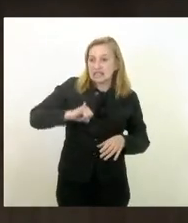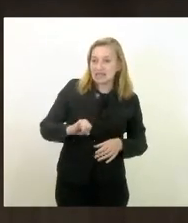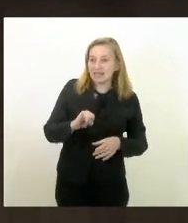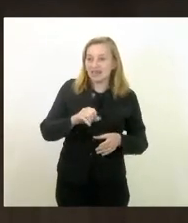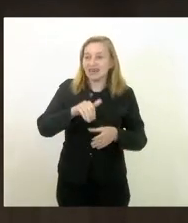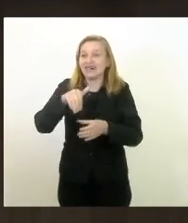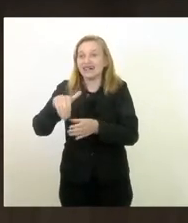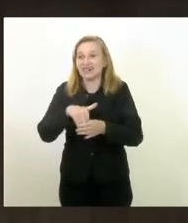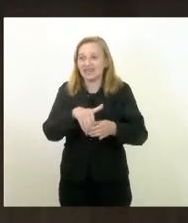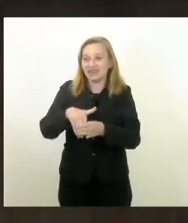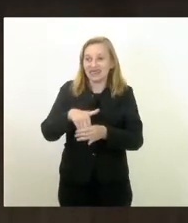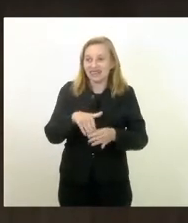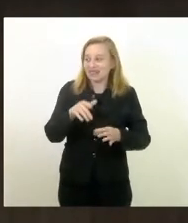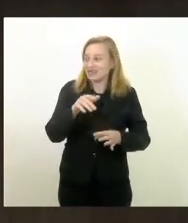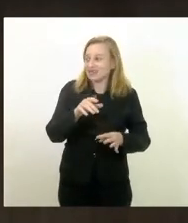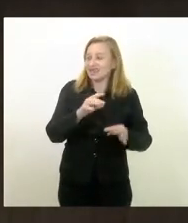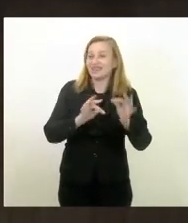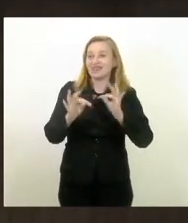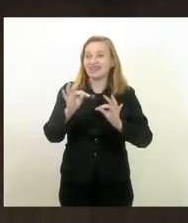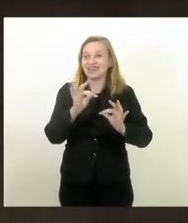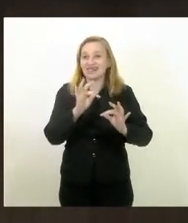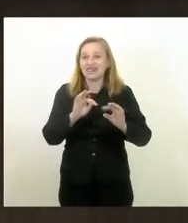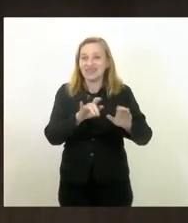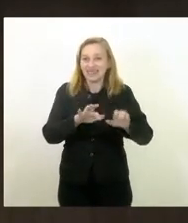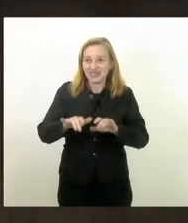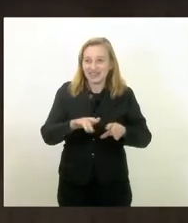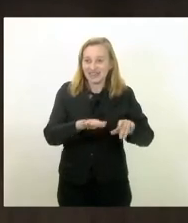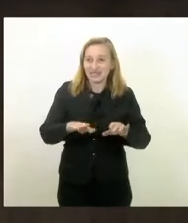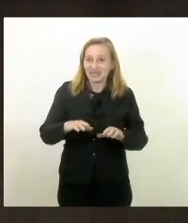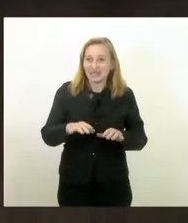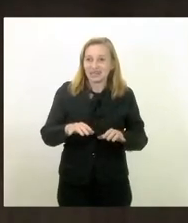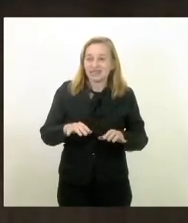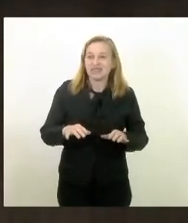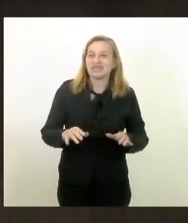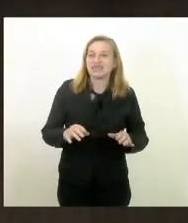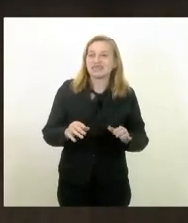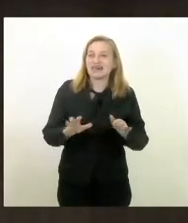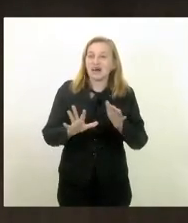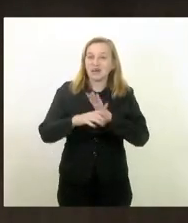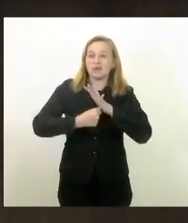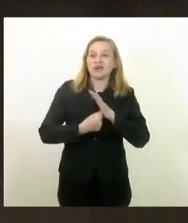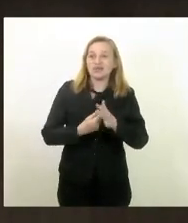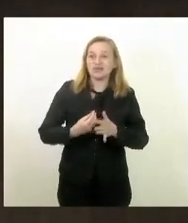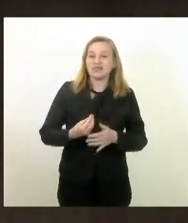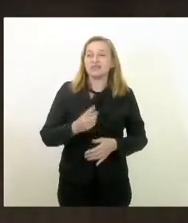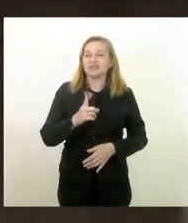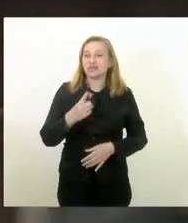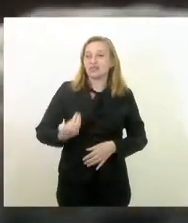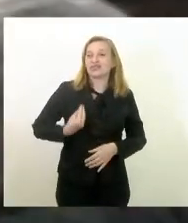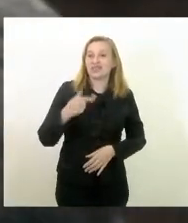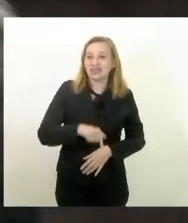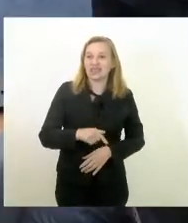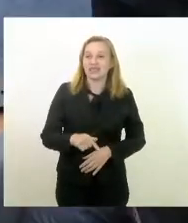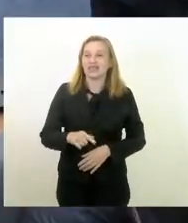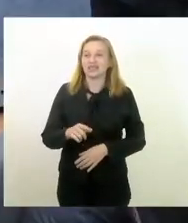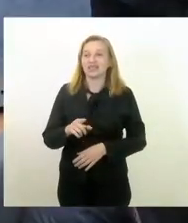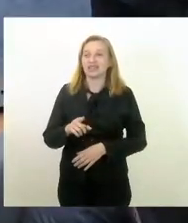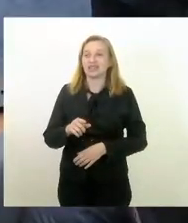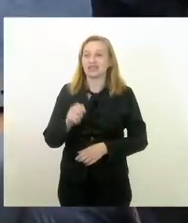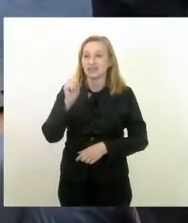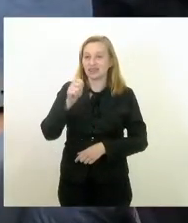faldada não deveríamos estar aqui muito obrigada senhor presidente viva a democracia ditadura nunca mais